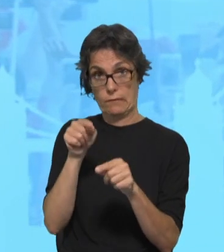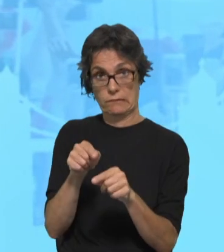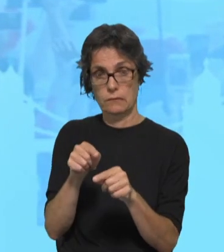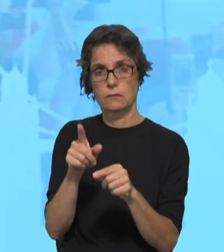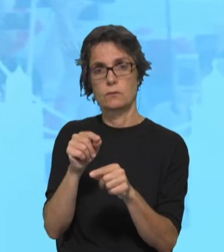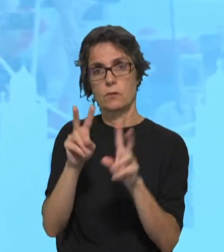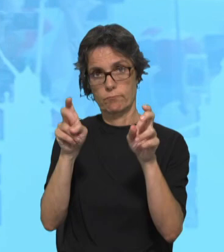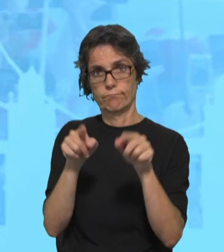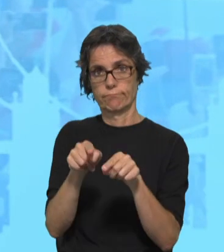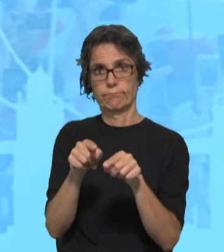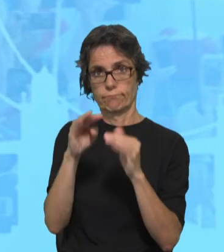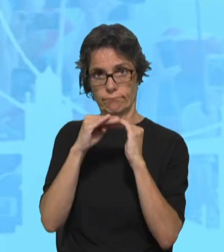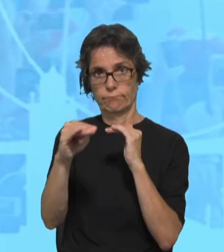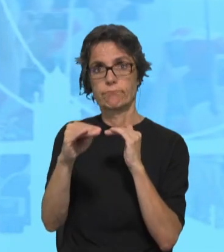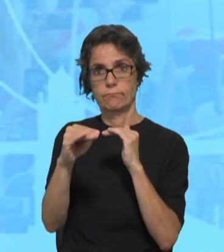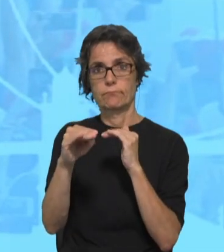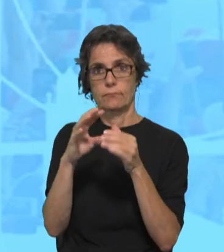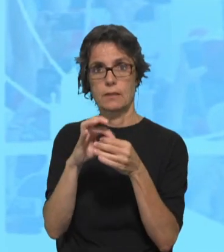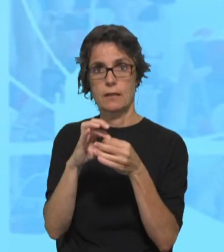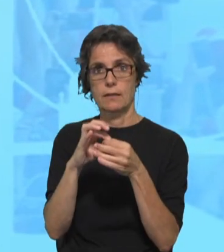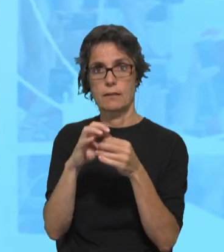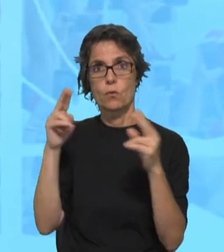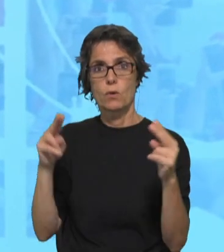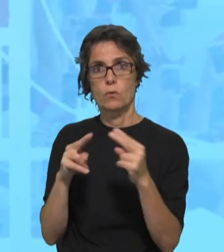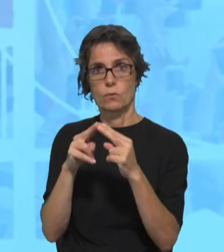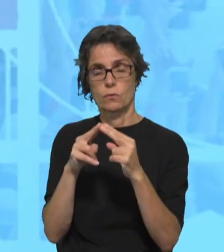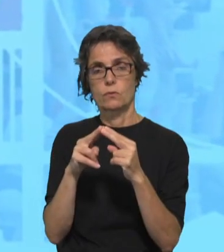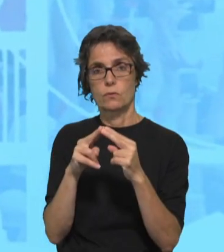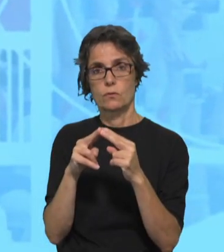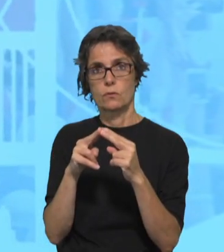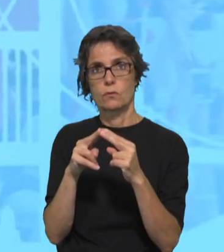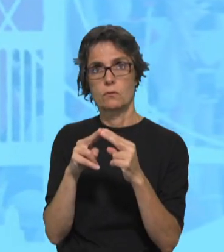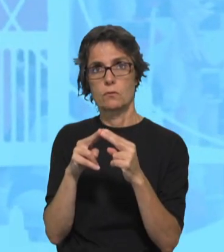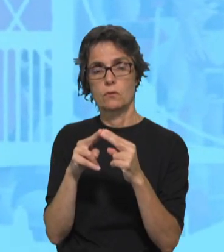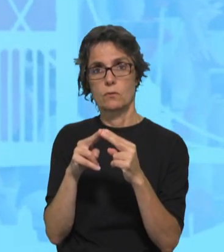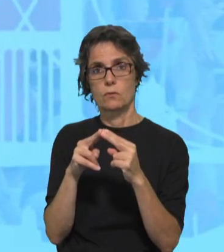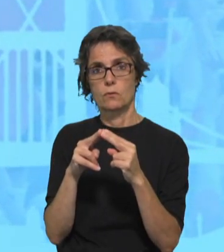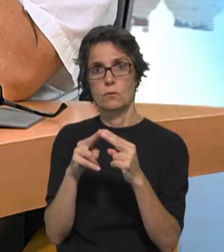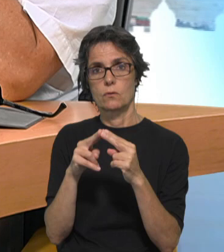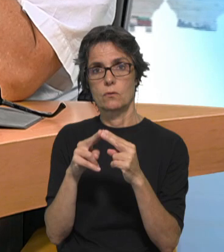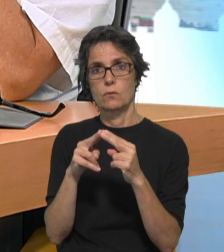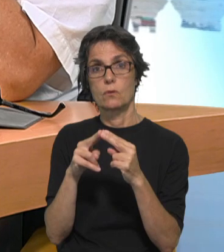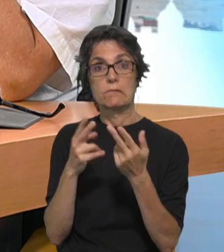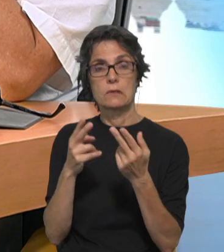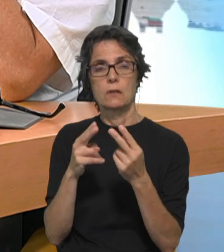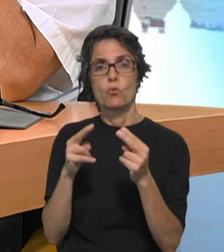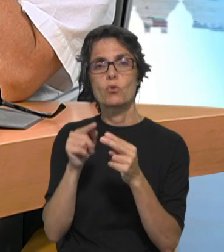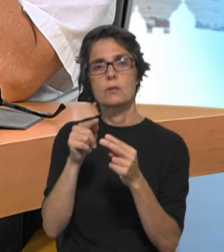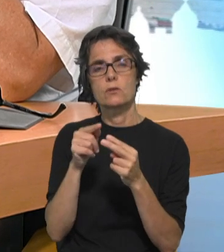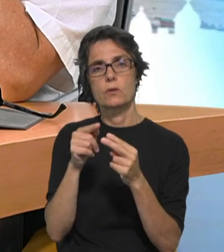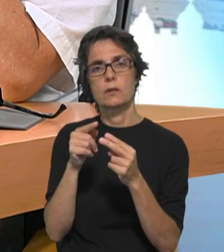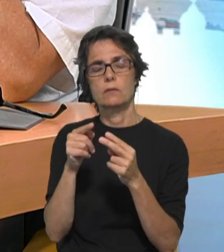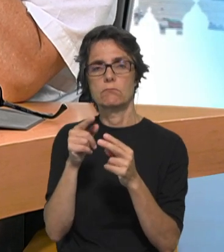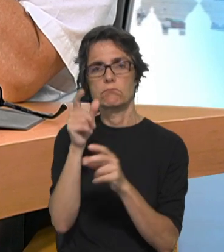causa da sustentabilidade, que é o encontro com aqueles que, pelo itinerário de fé que fazem,